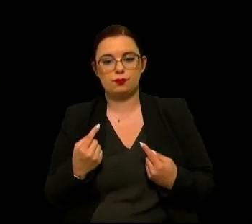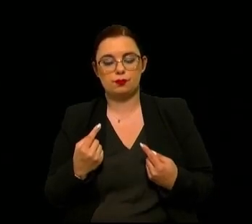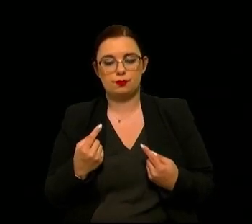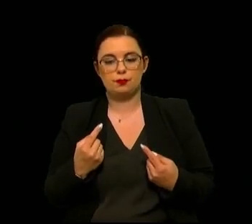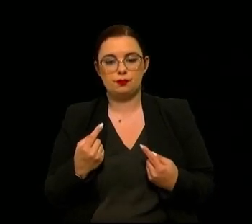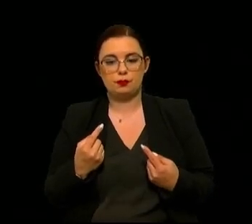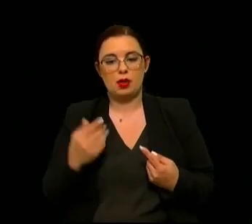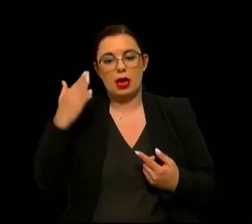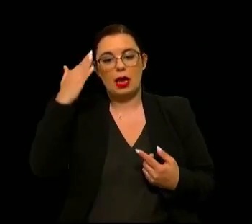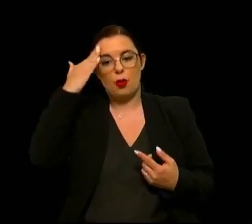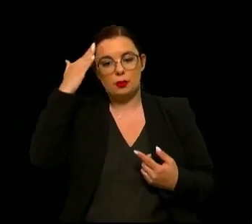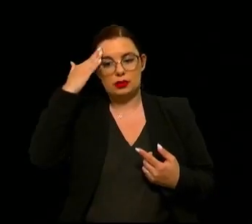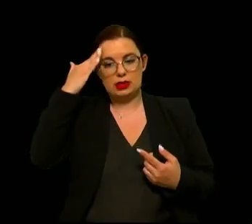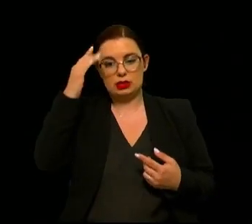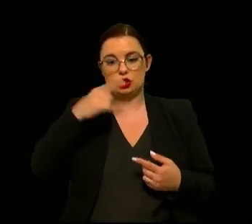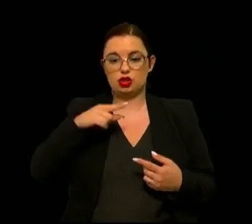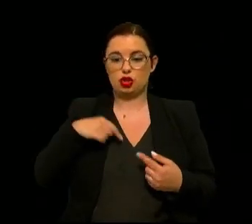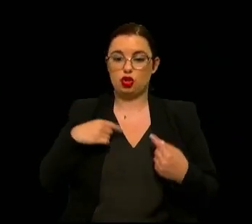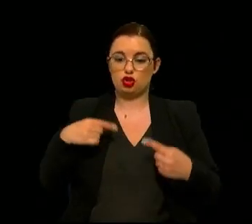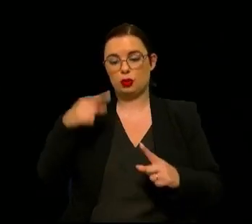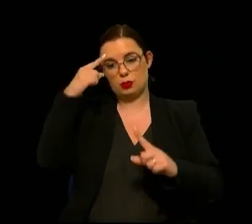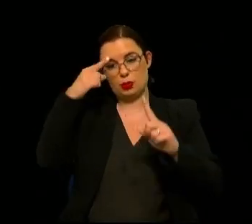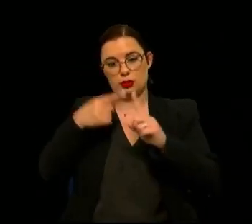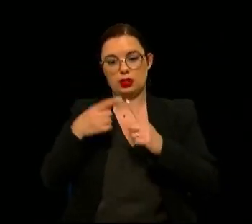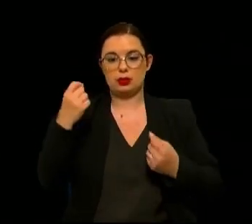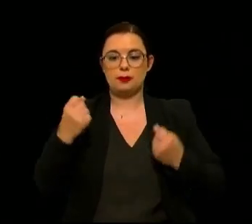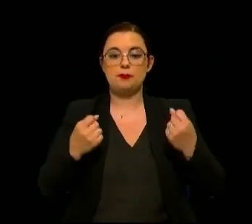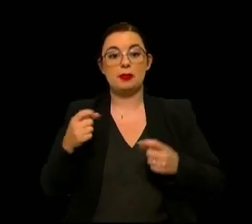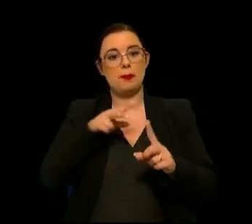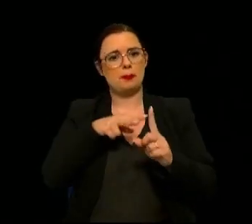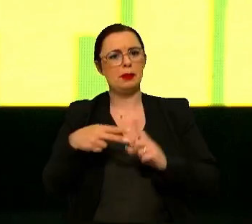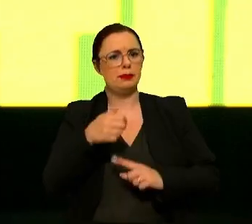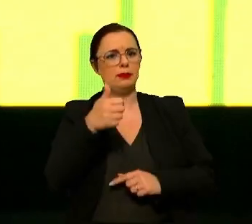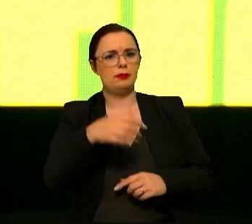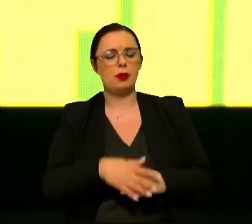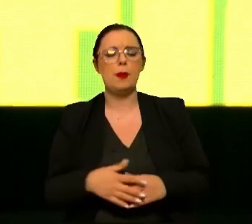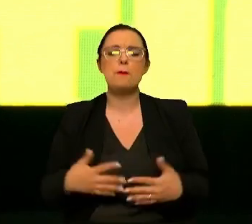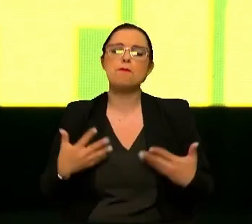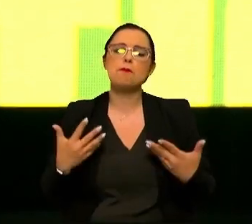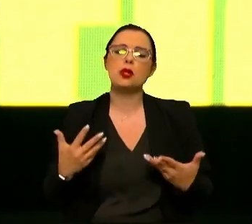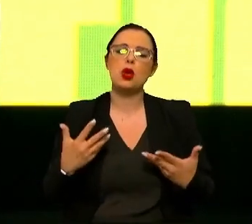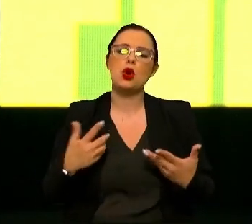das skills, das competências que temos para conduzir um carro. Isso é um ótimo ponto. levam-nos agora